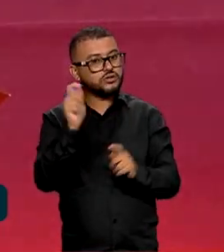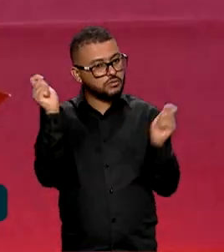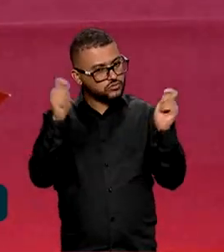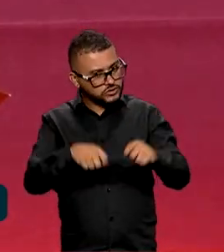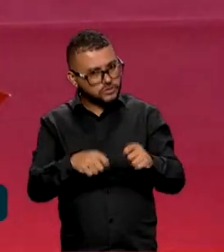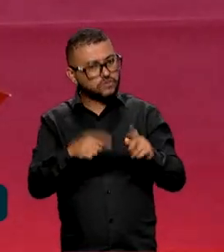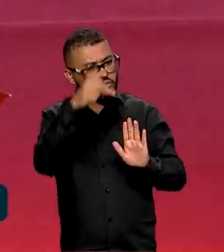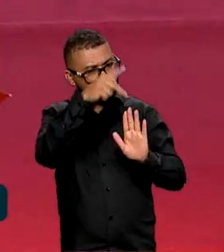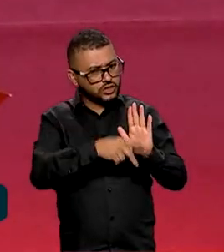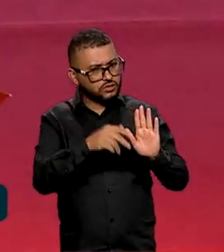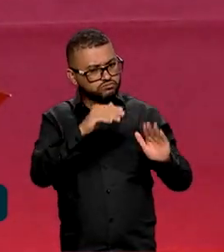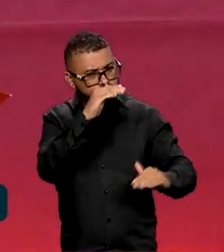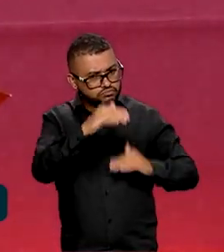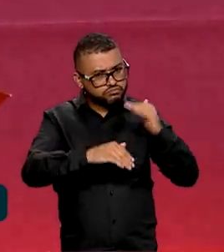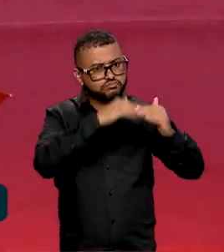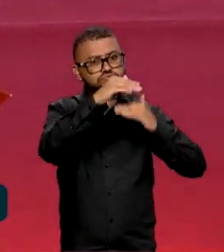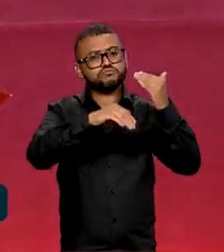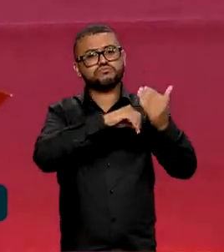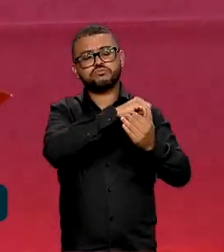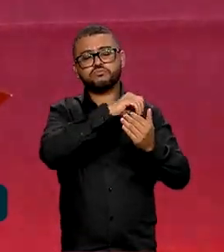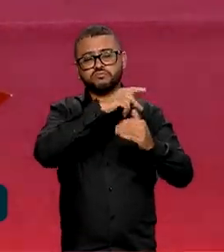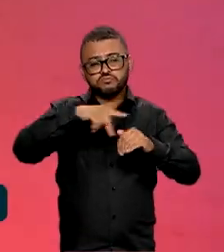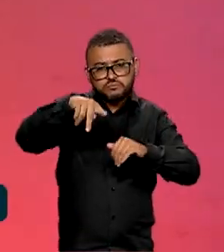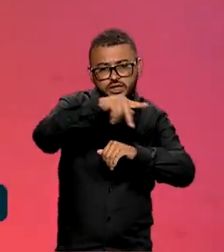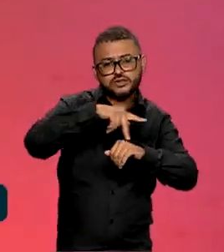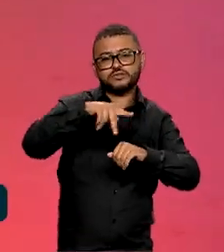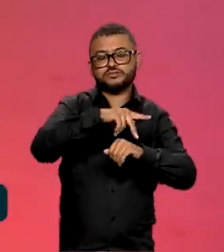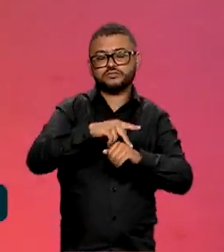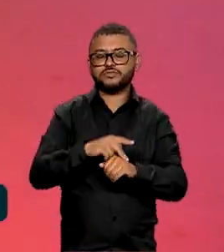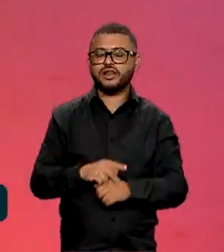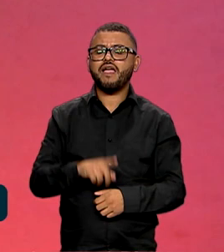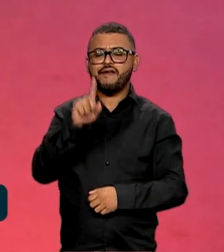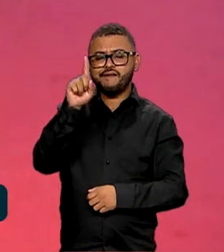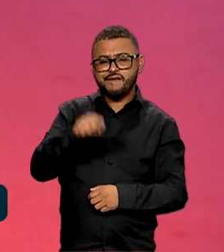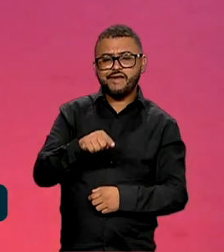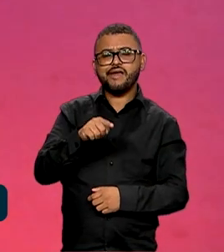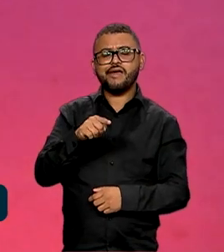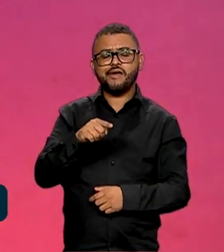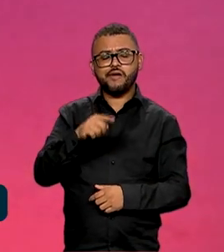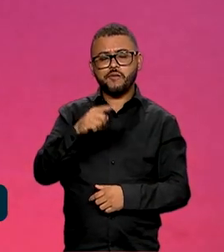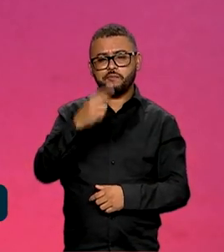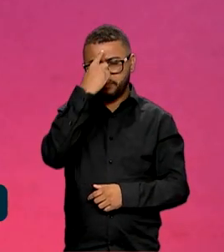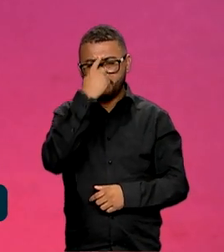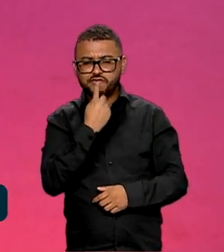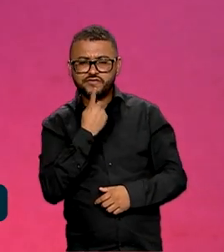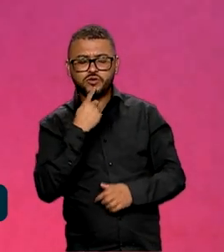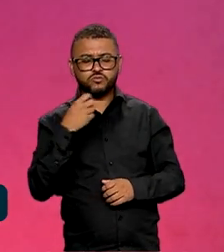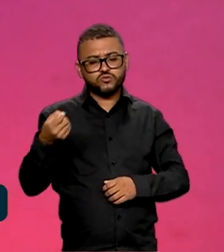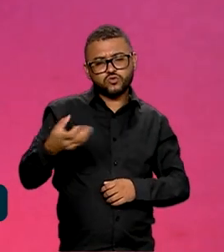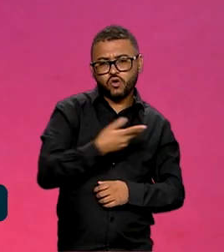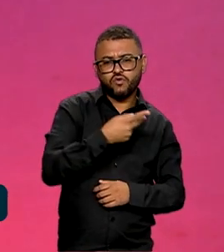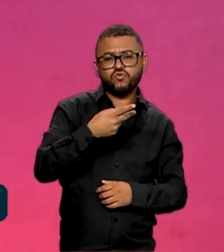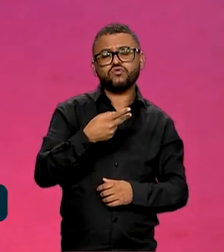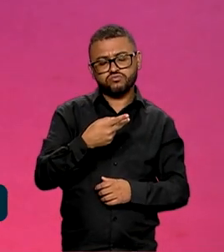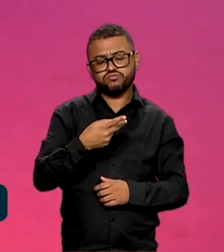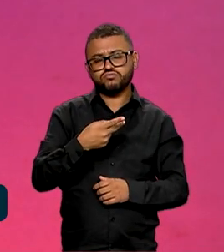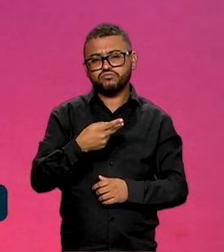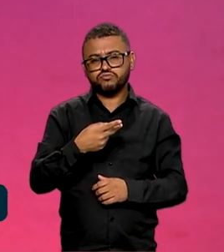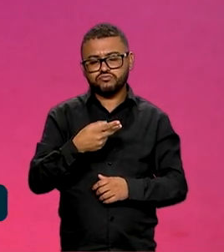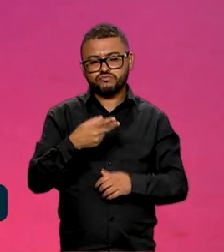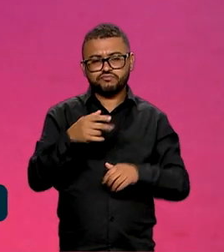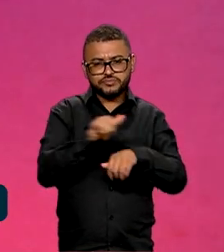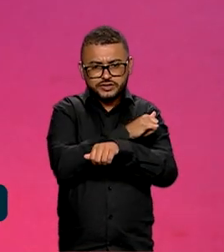do projeto para o desenvolvimento do país. É exatamente esse o papel do novo programa de aceleração do crescimento.